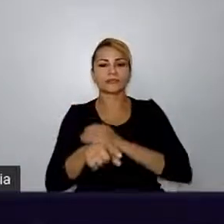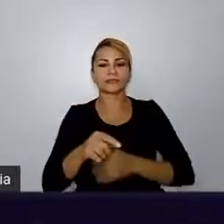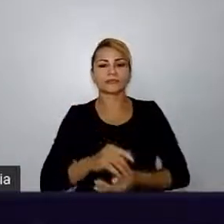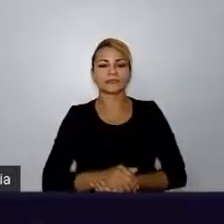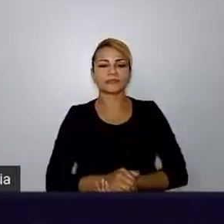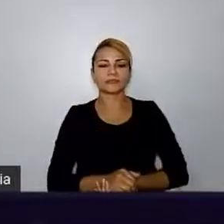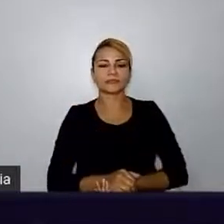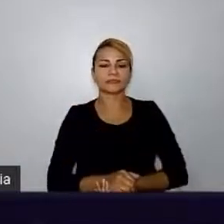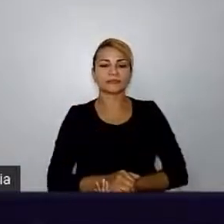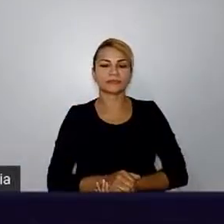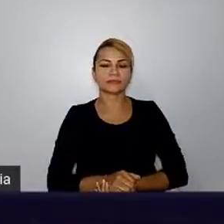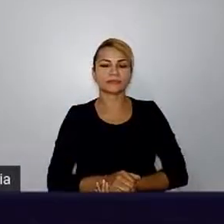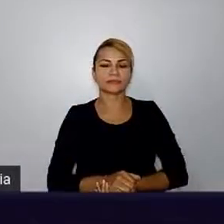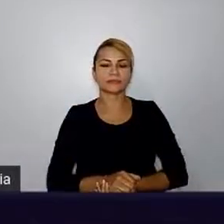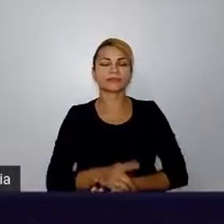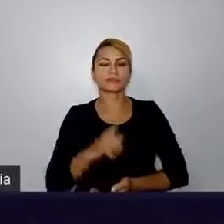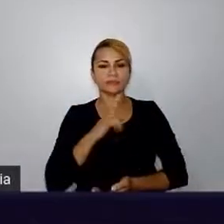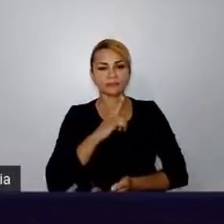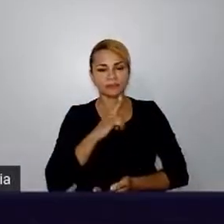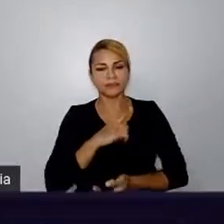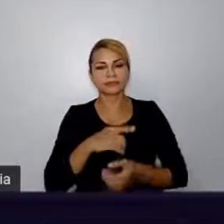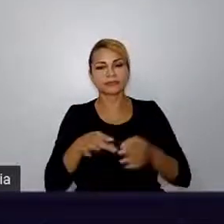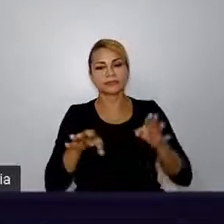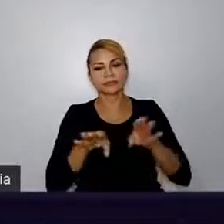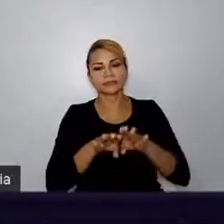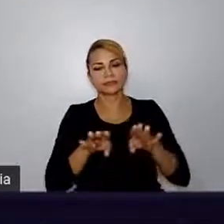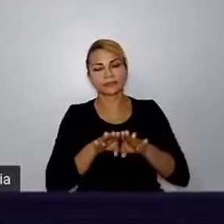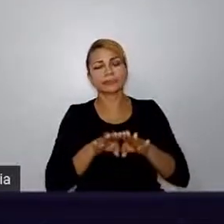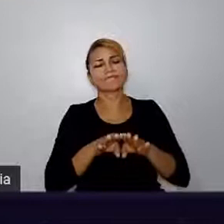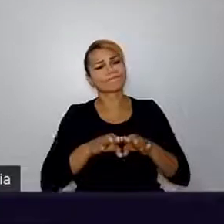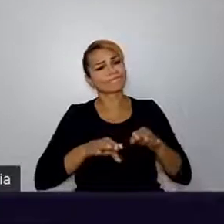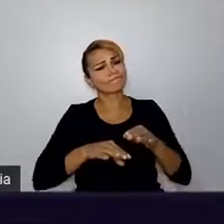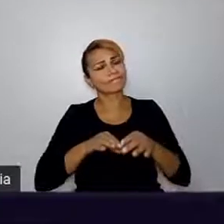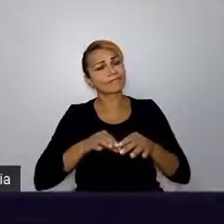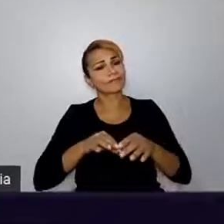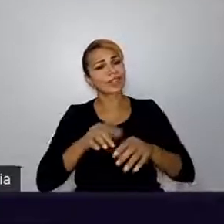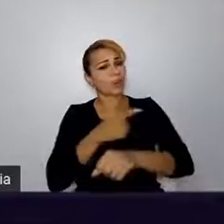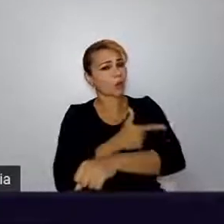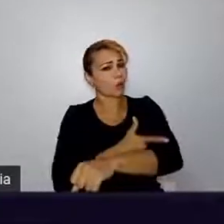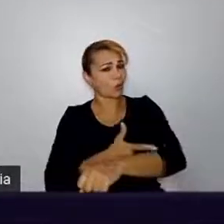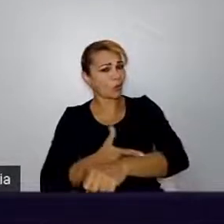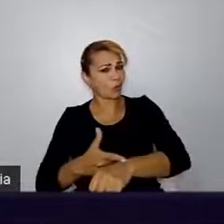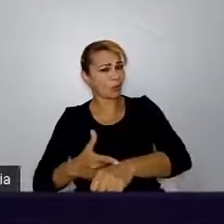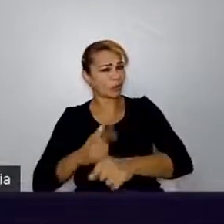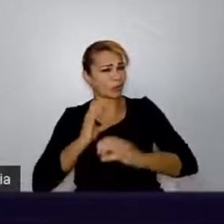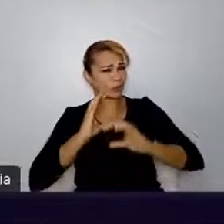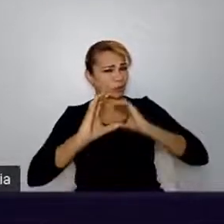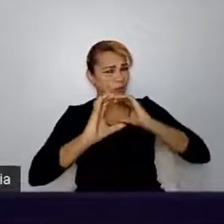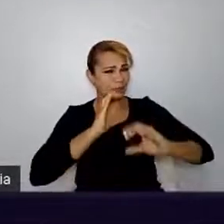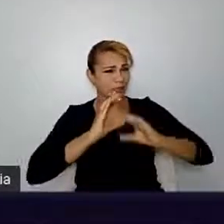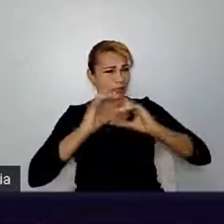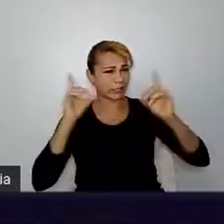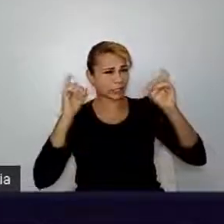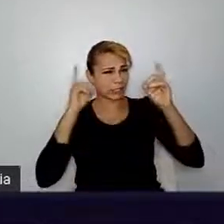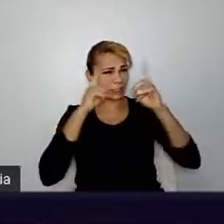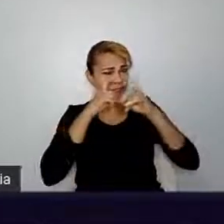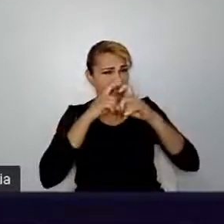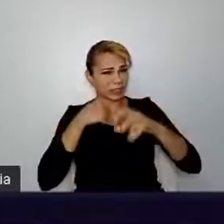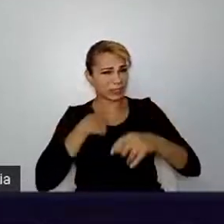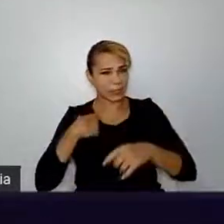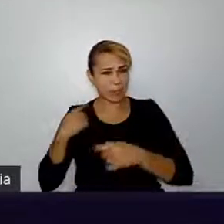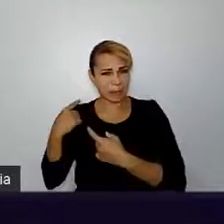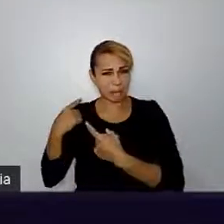eu tinha também um comportamento de comunicação bastante agressivo, assim, muito de defesa, né? Eu tinha muitas